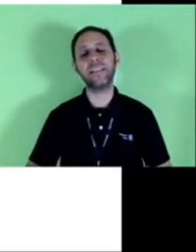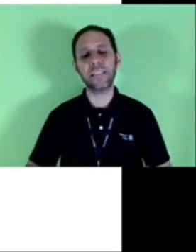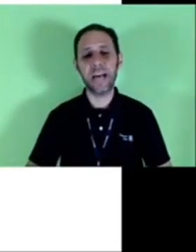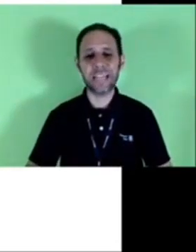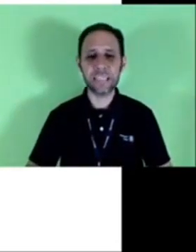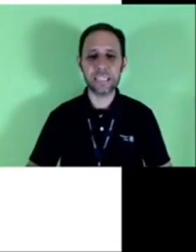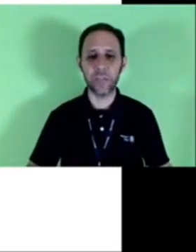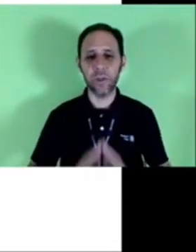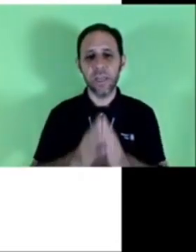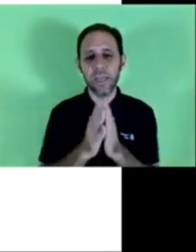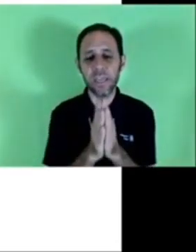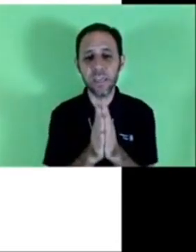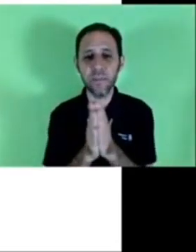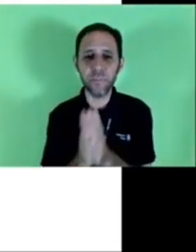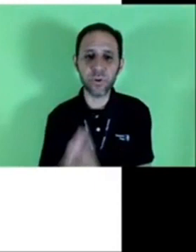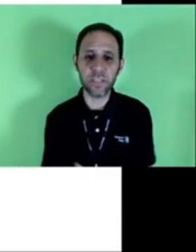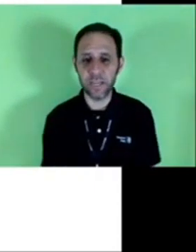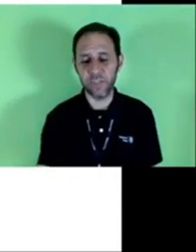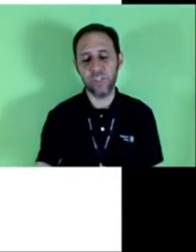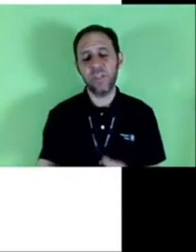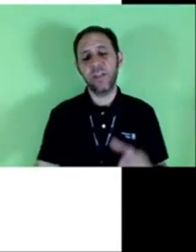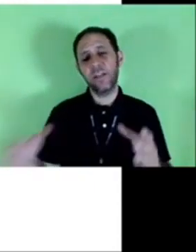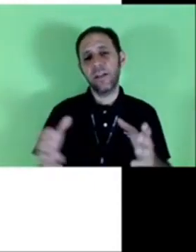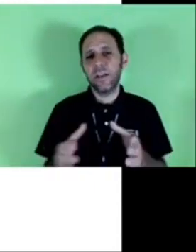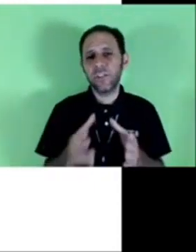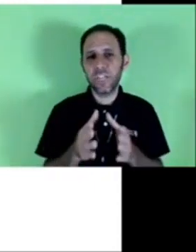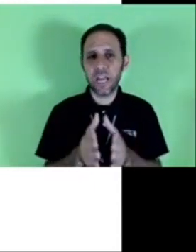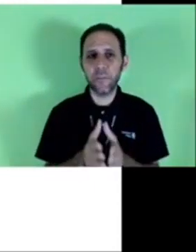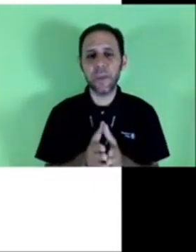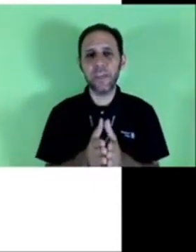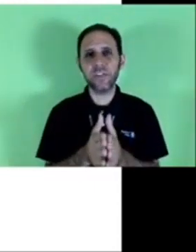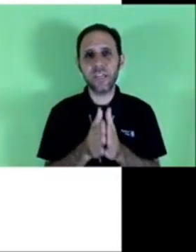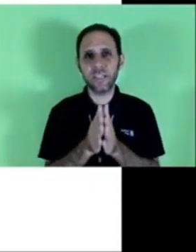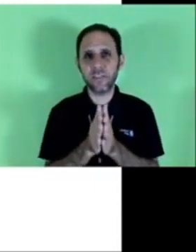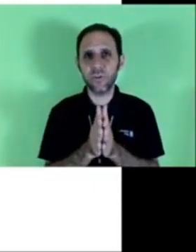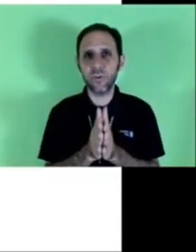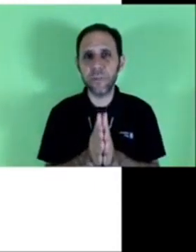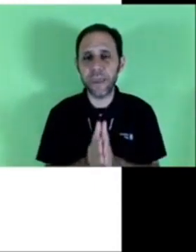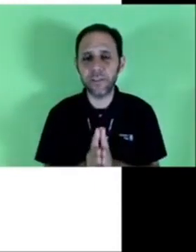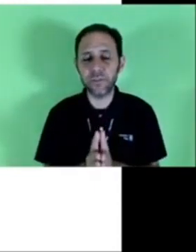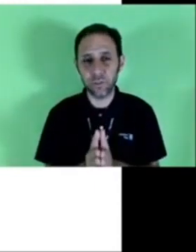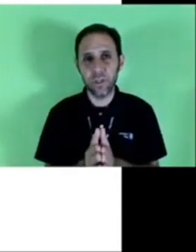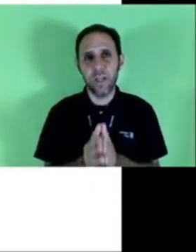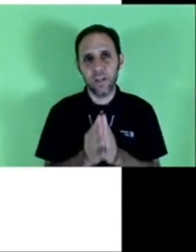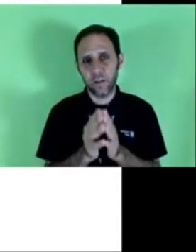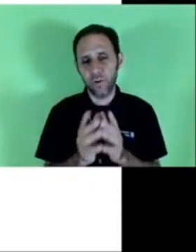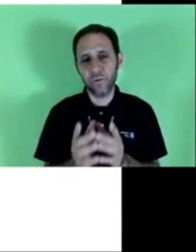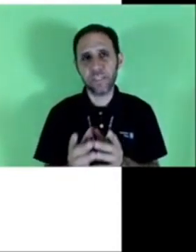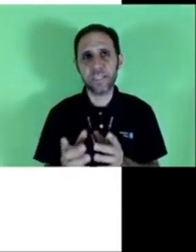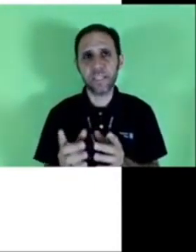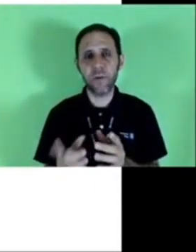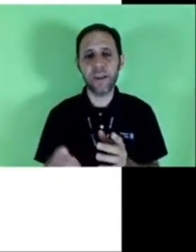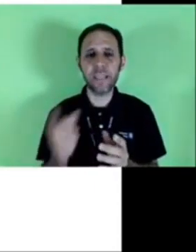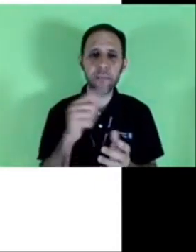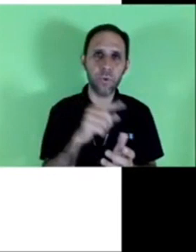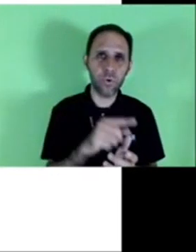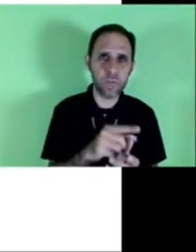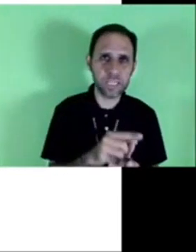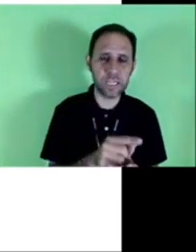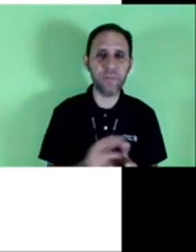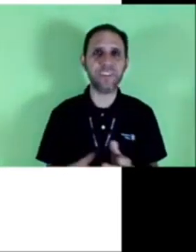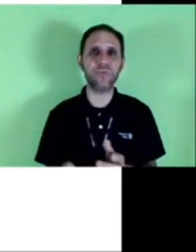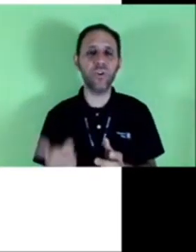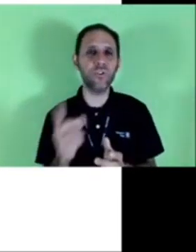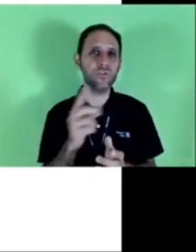de quem está atestado e importante geralmente esses documentos com exceção aí da